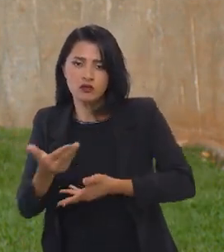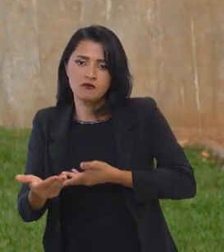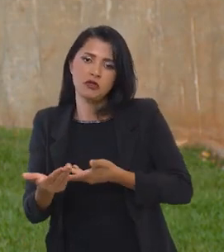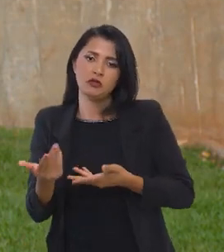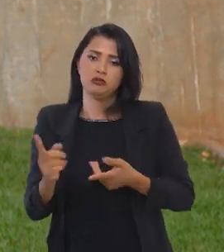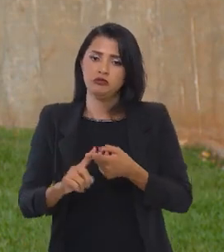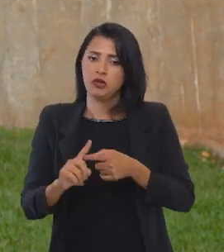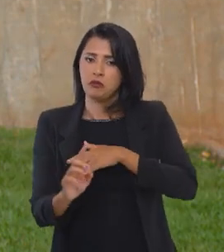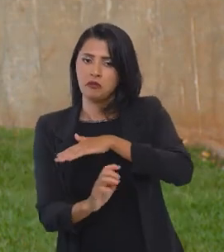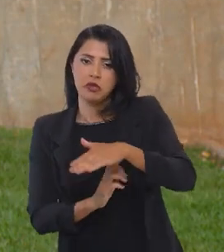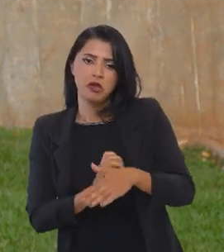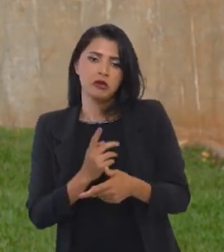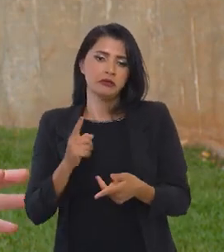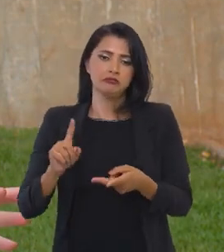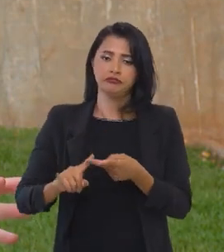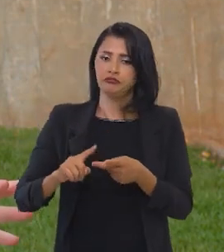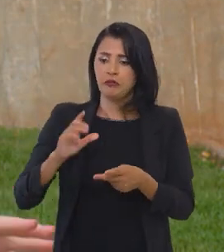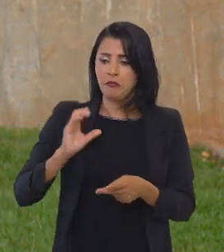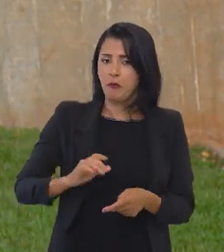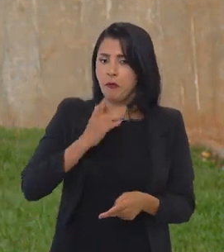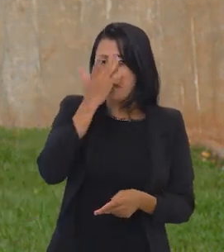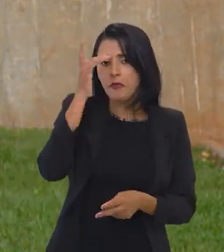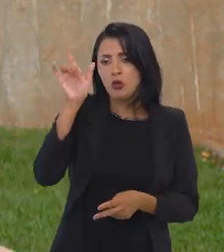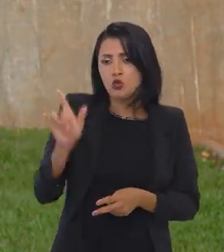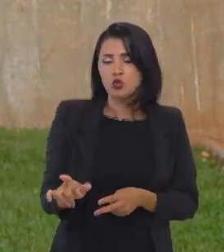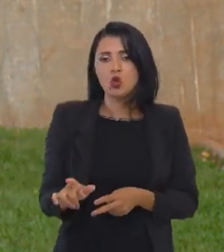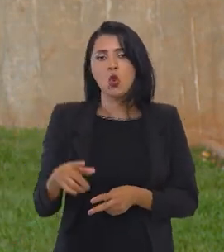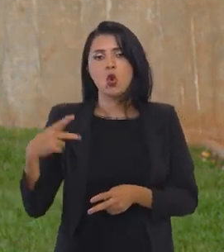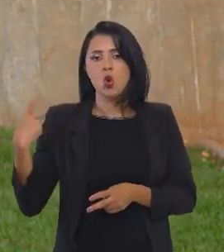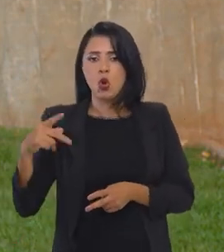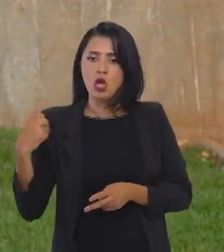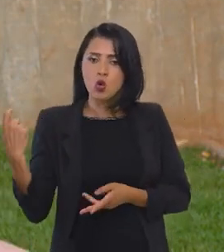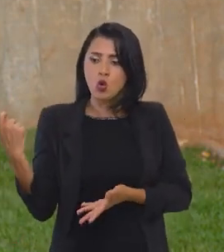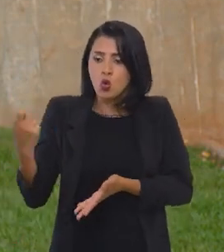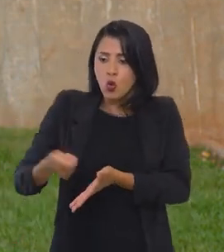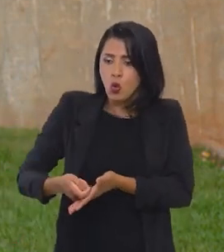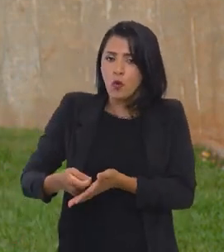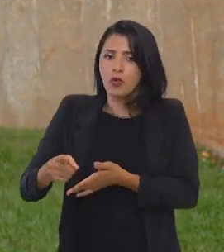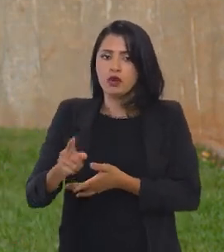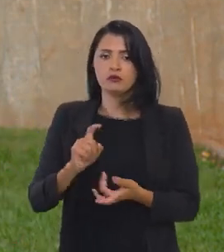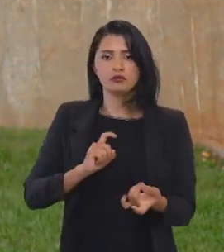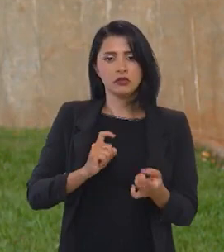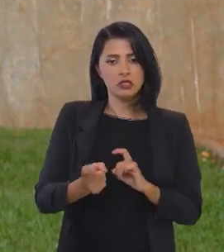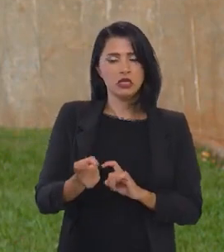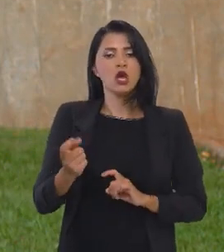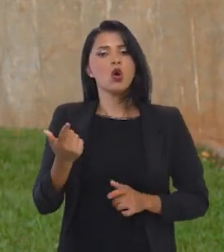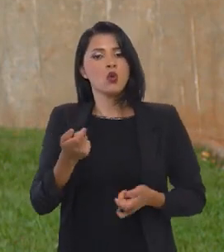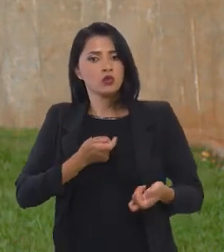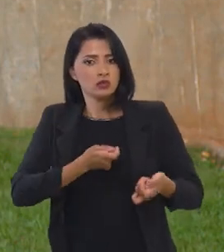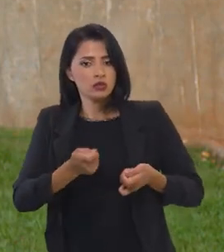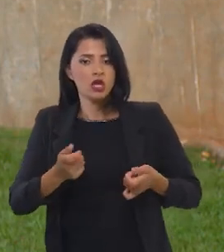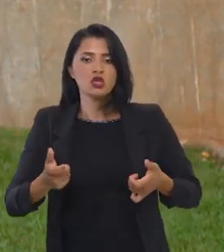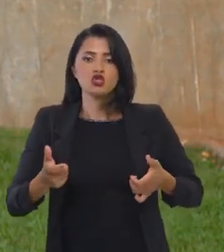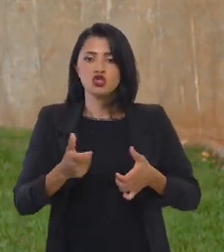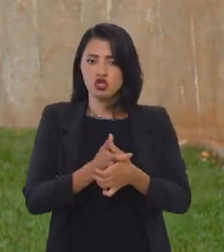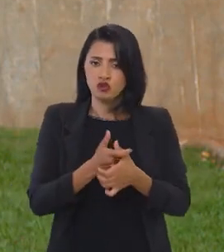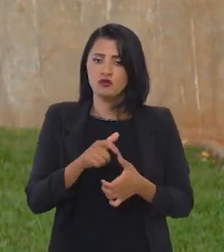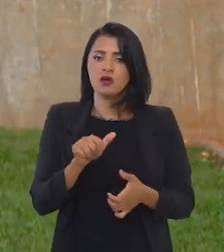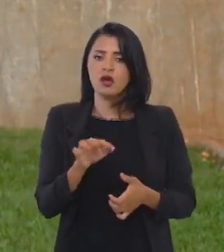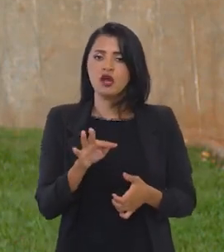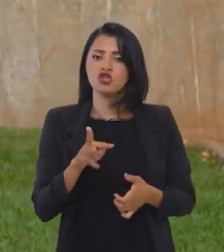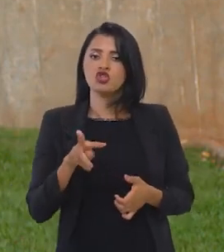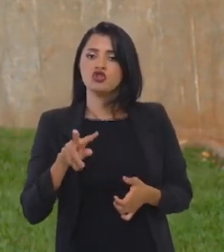seja uma empresa, seja um cidadão, que é na sua dimensão de cobrança e administração da dívida ativa da União